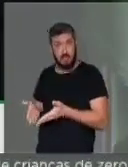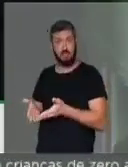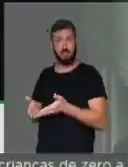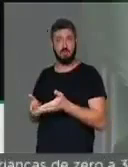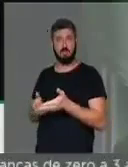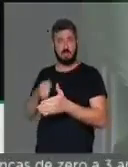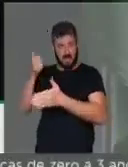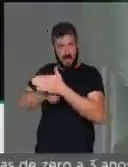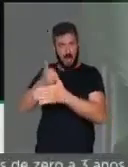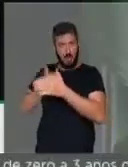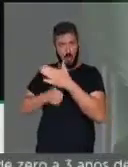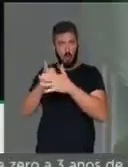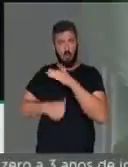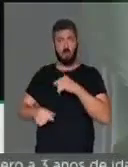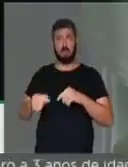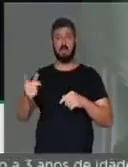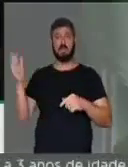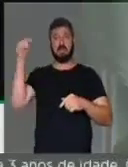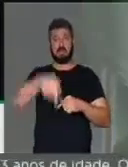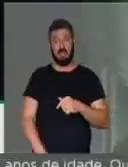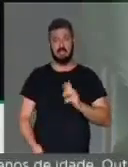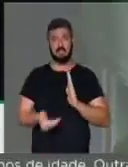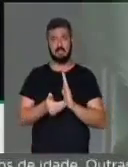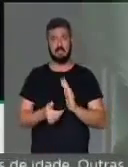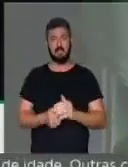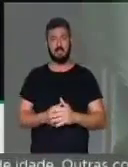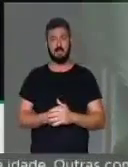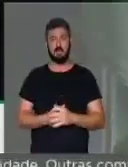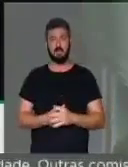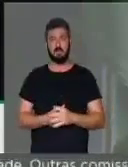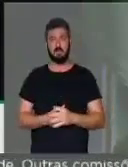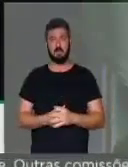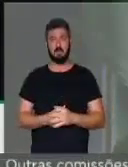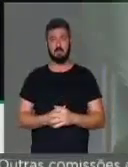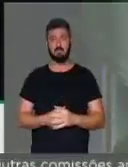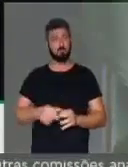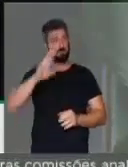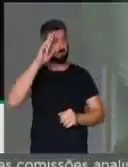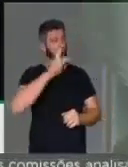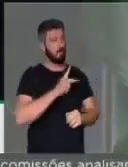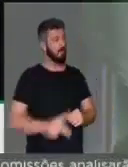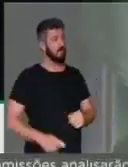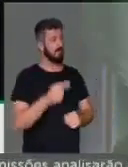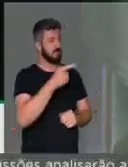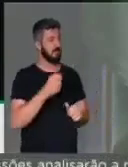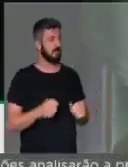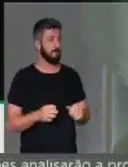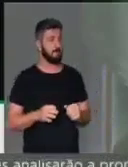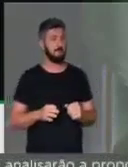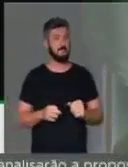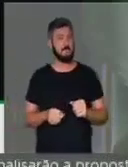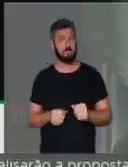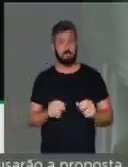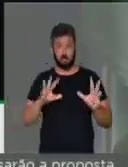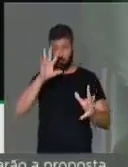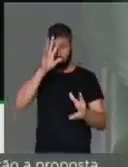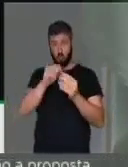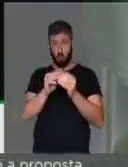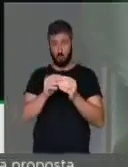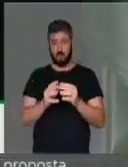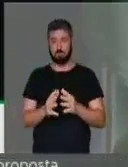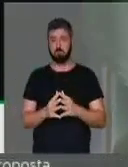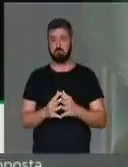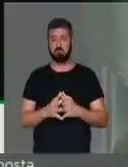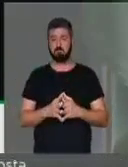bandeira que levam para essa casa. Senhor presidente, para concluir, senhor